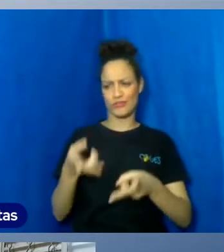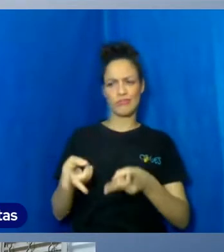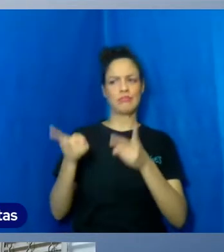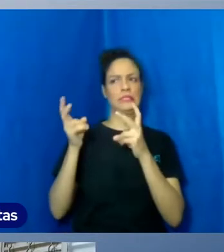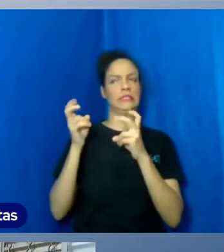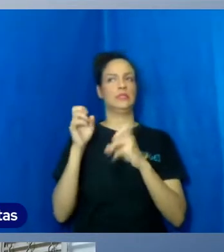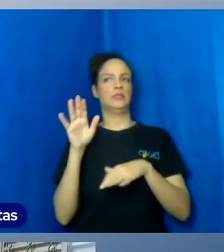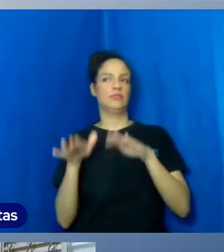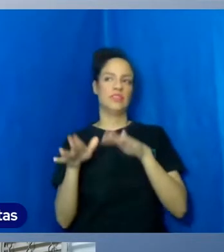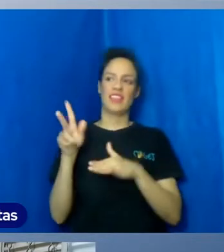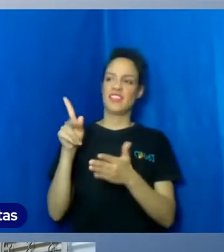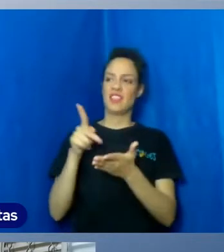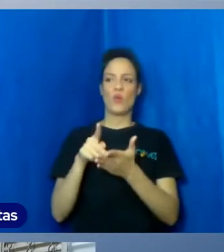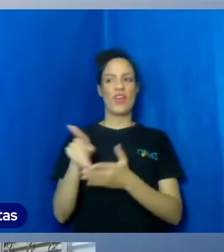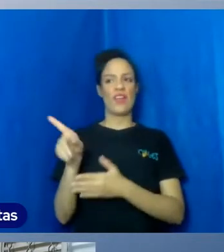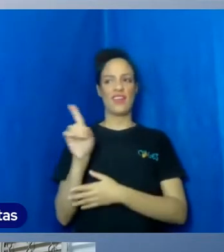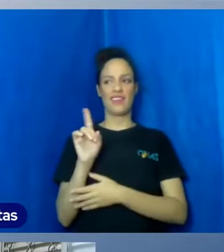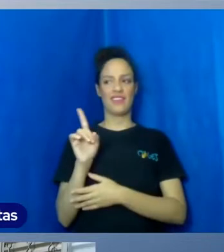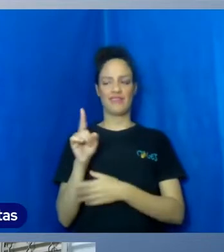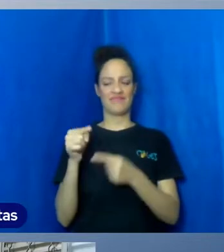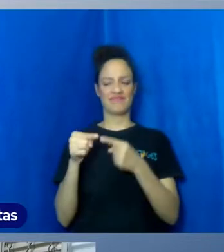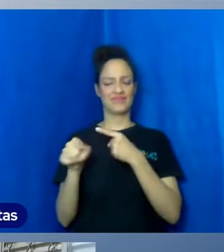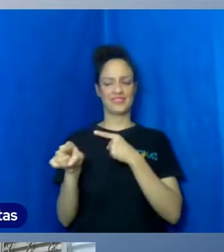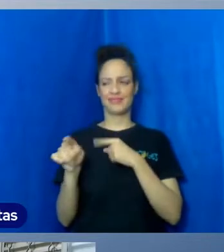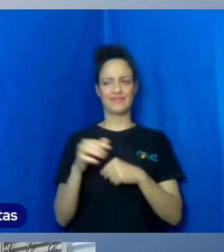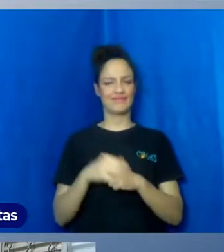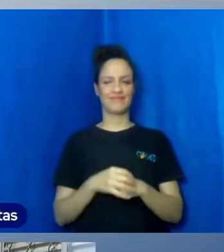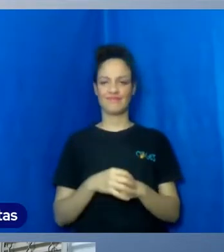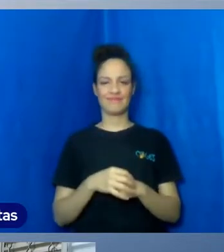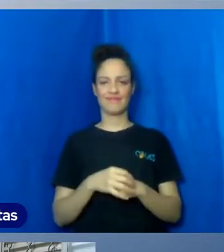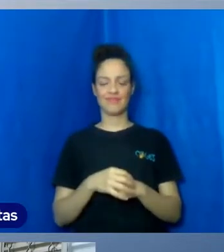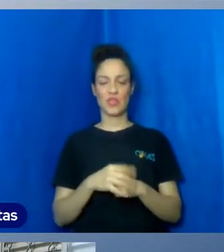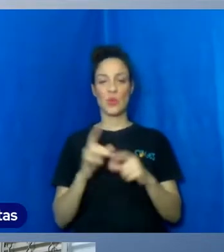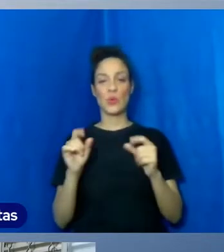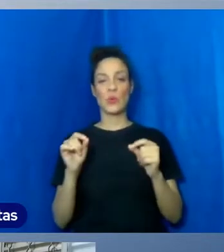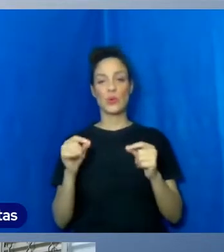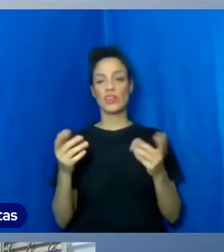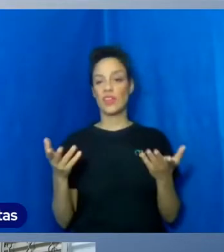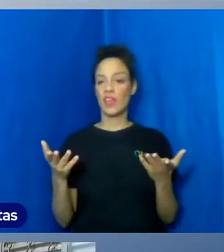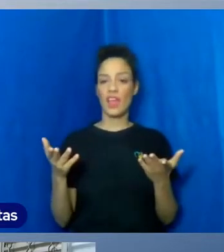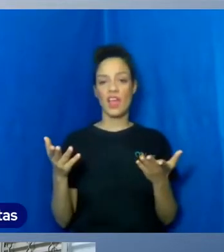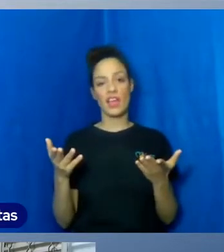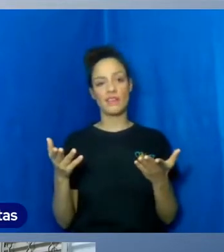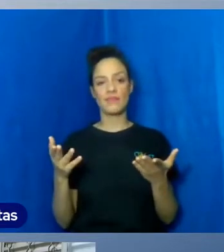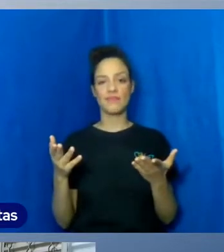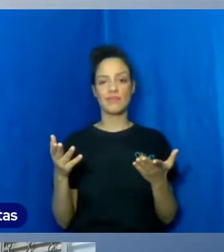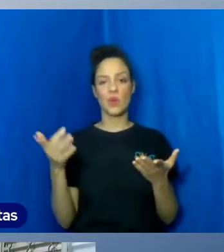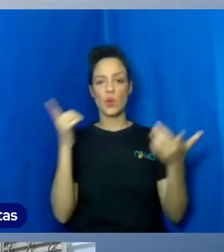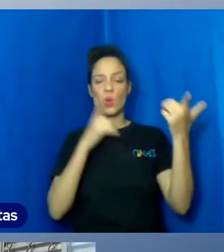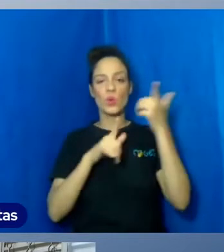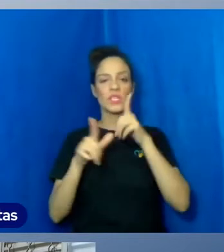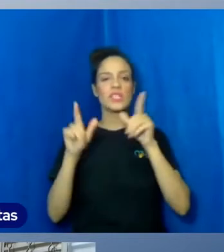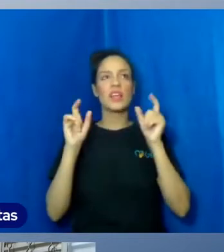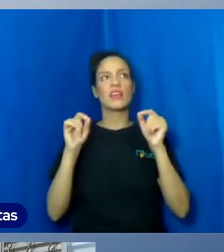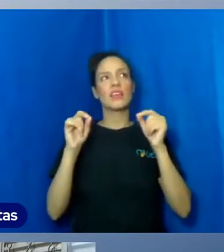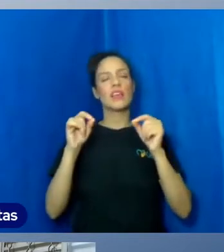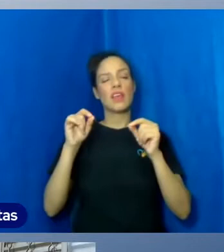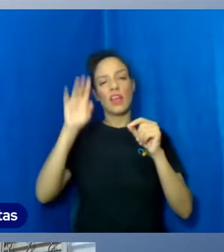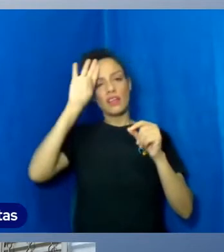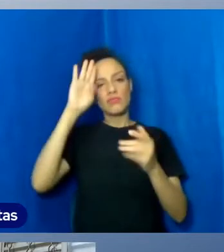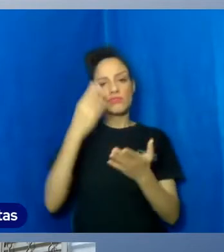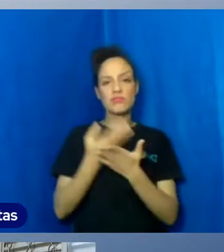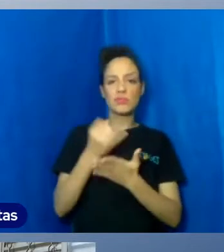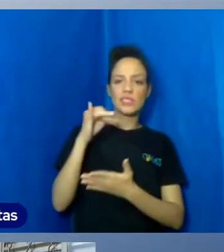percebendo pode não ser a verdade, aquilo que você pode ter com maior convicção. Mas a verdade